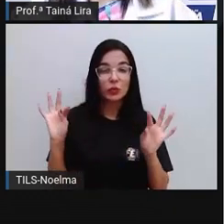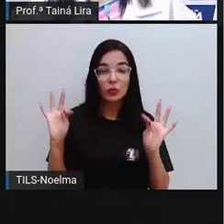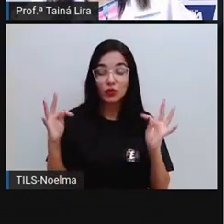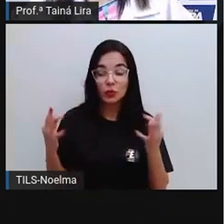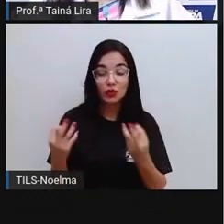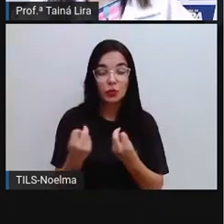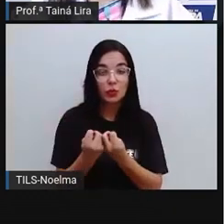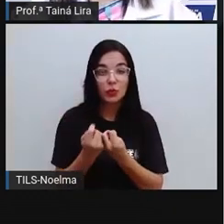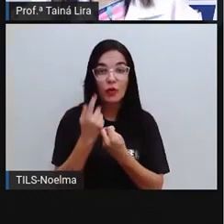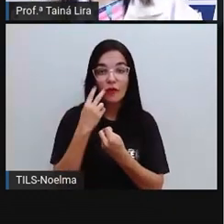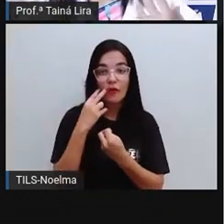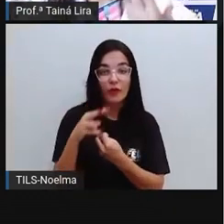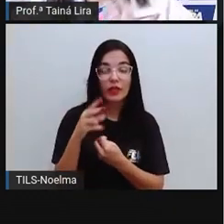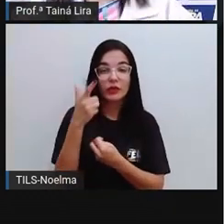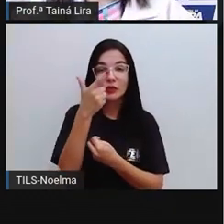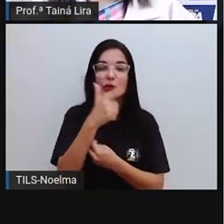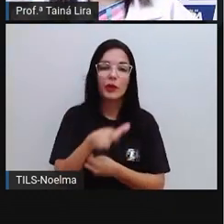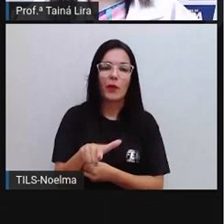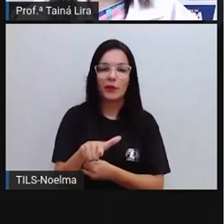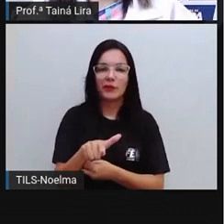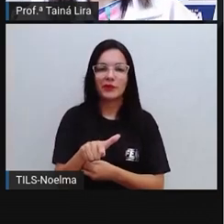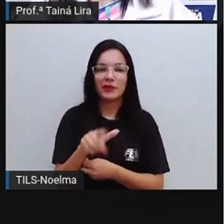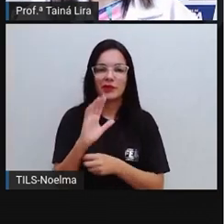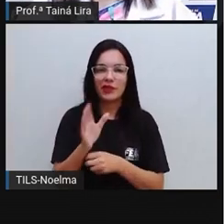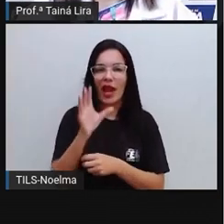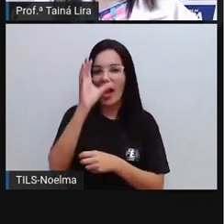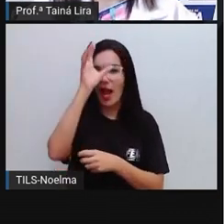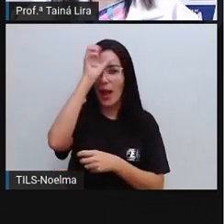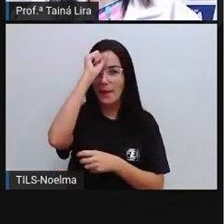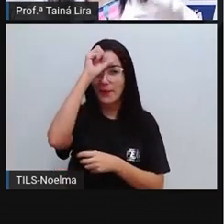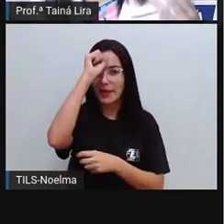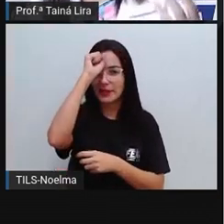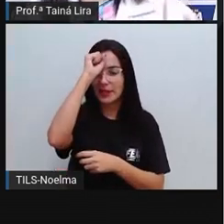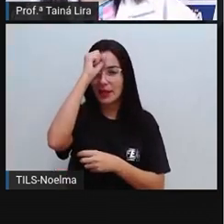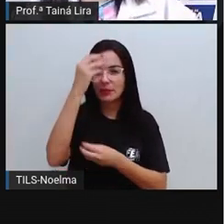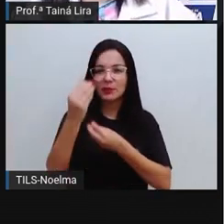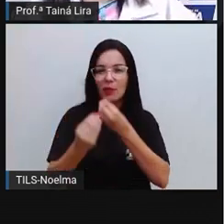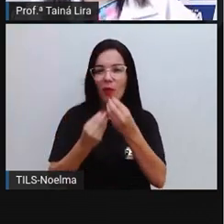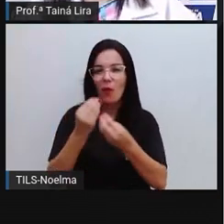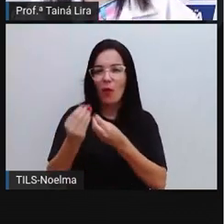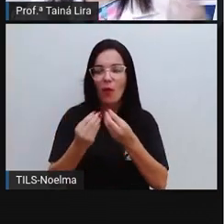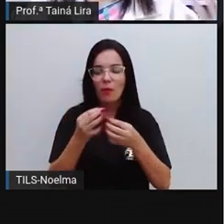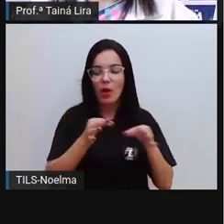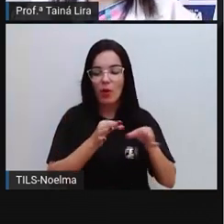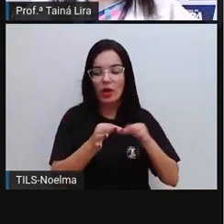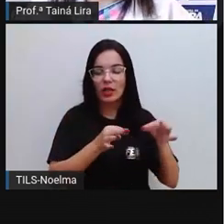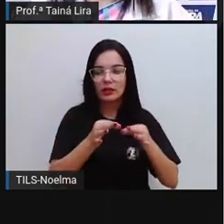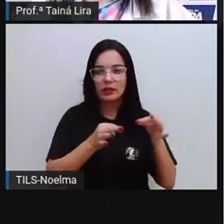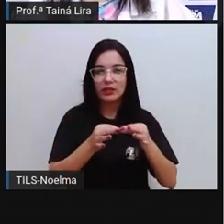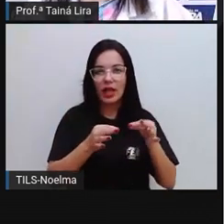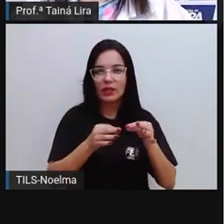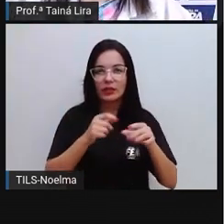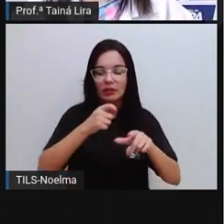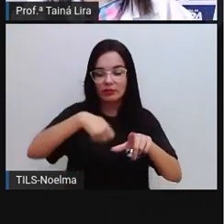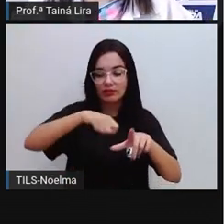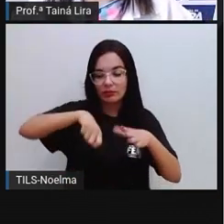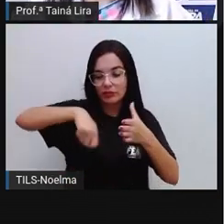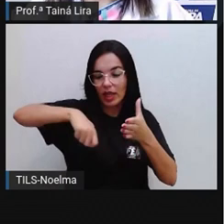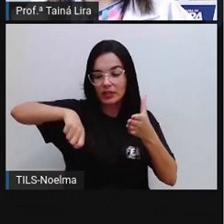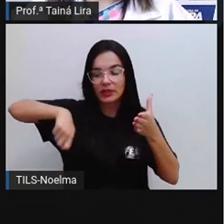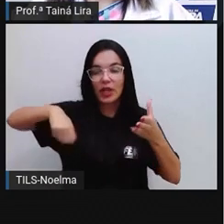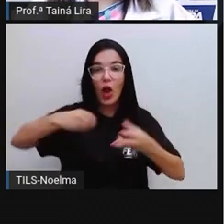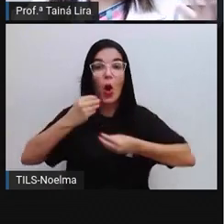tá? Do que nós já aprendemos aí, sobre regularidades ortográficas, tá? Como é que eu